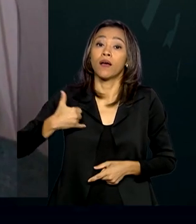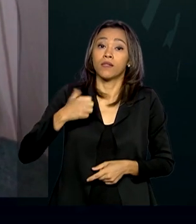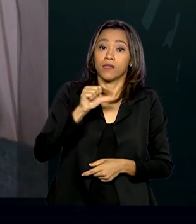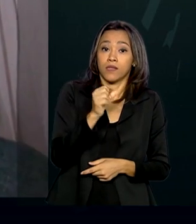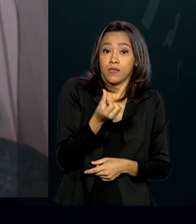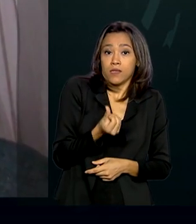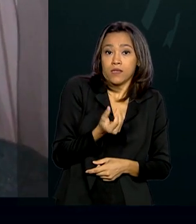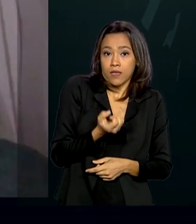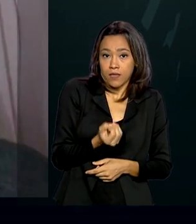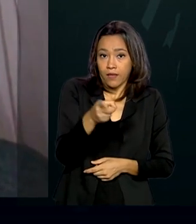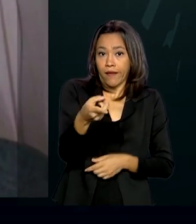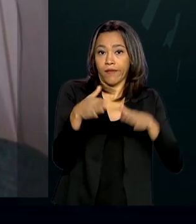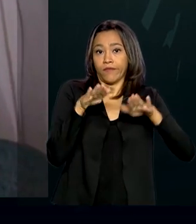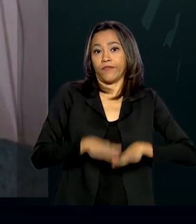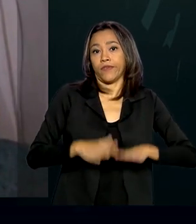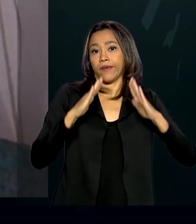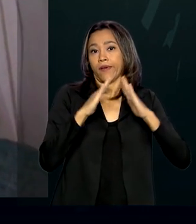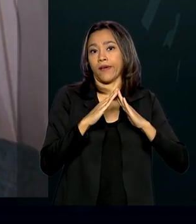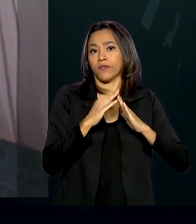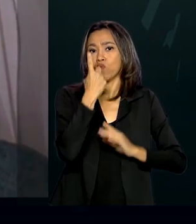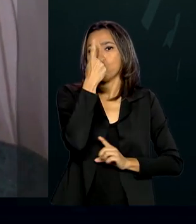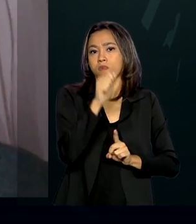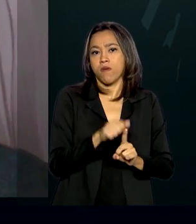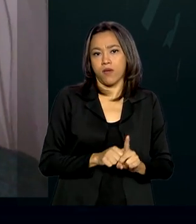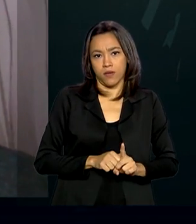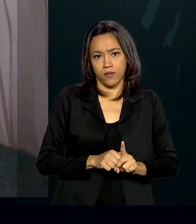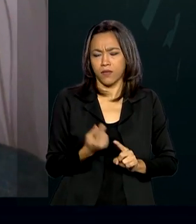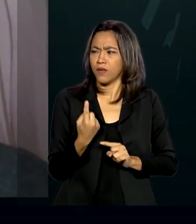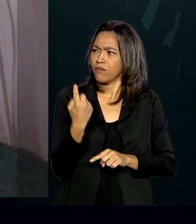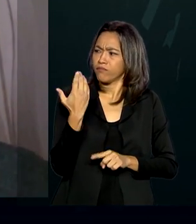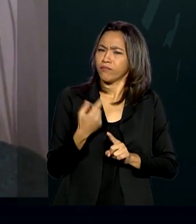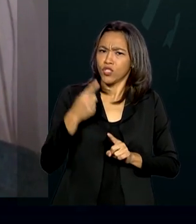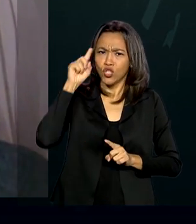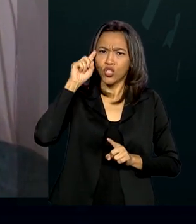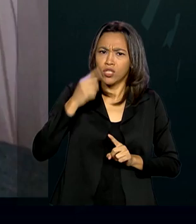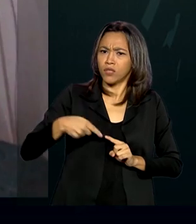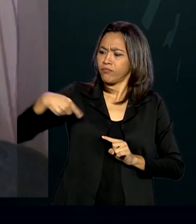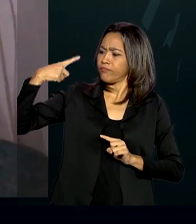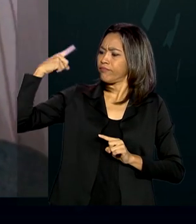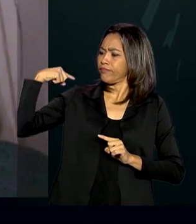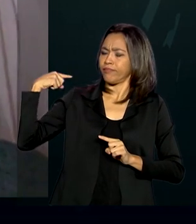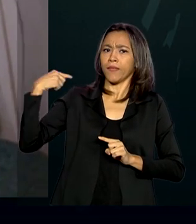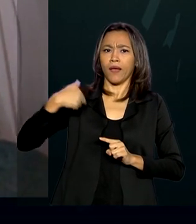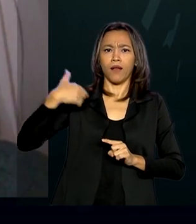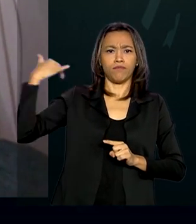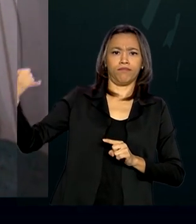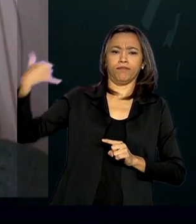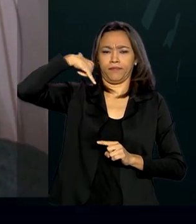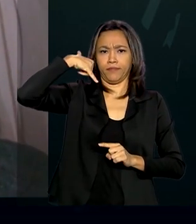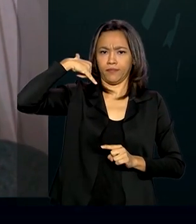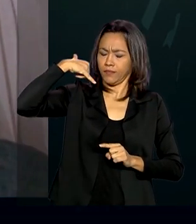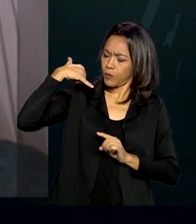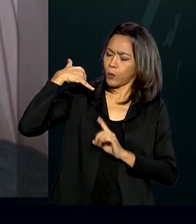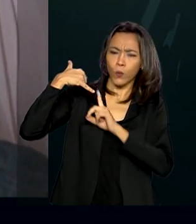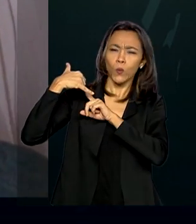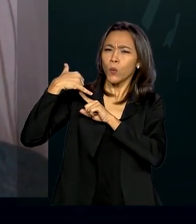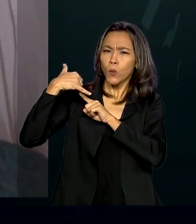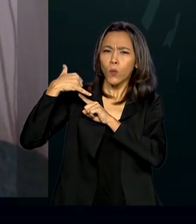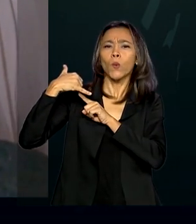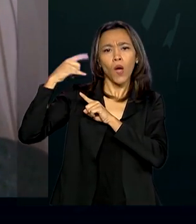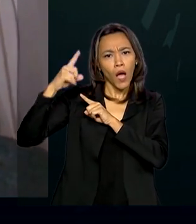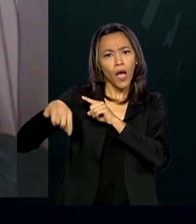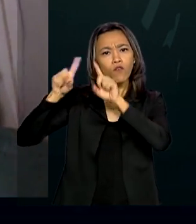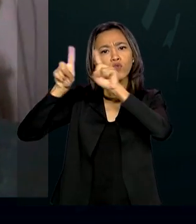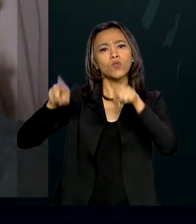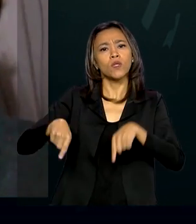e está fechada em casa há cerca de um mês. Dias atrás, foi surpreendida com uma ligação. Funcionários do